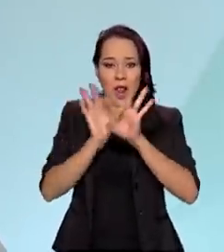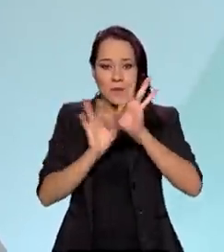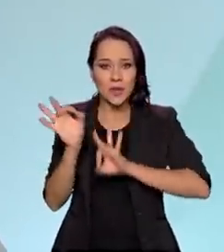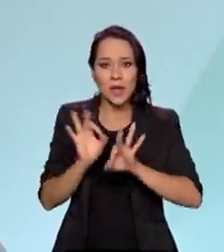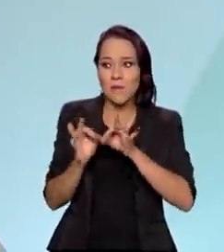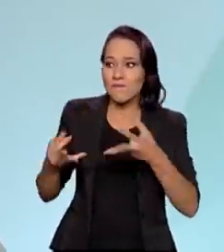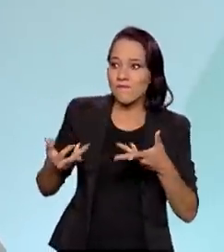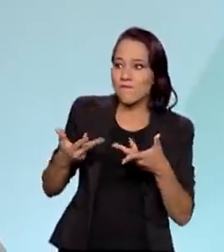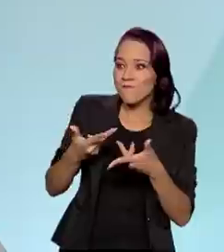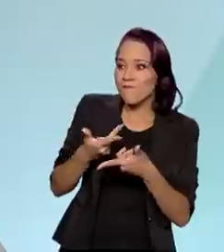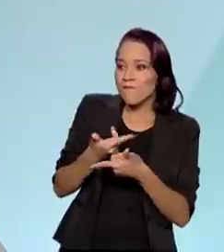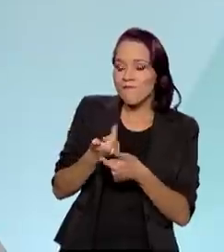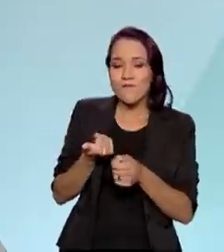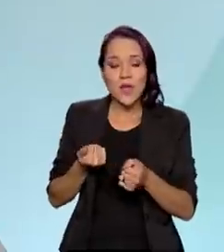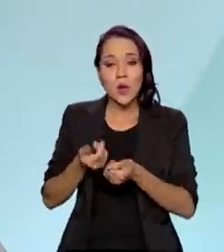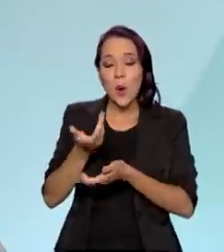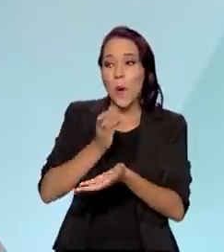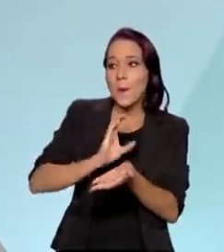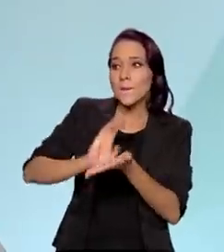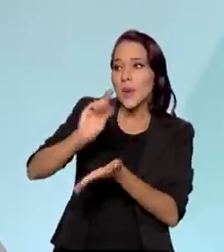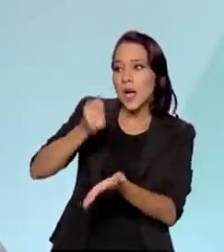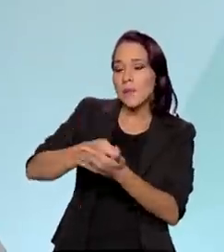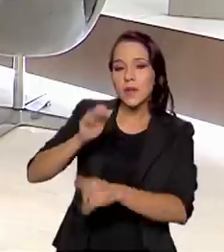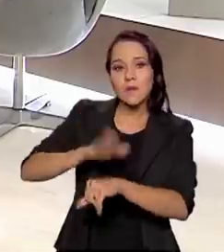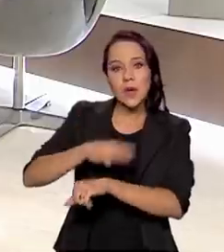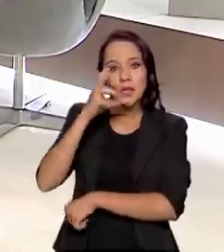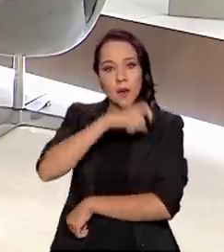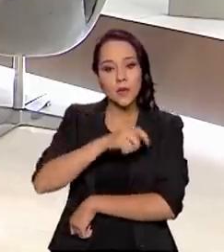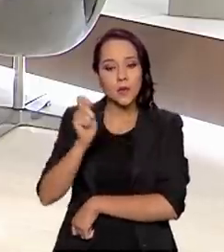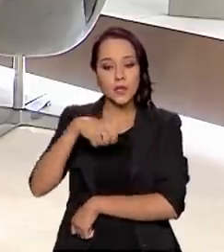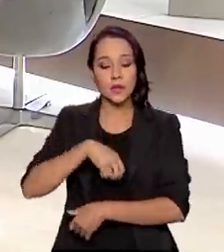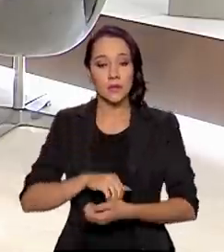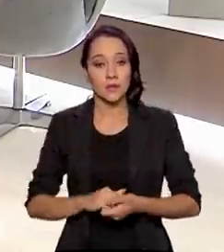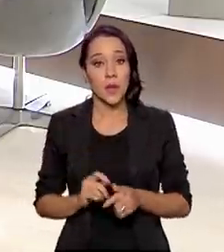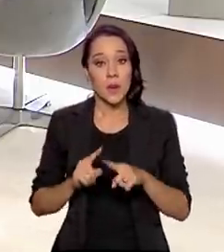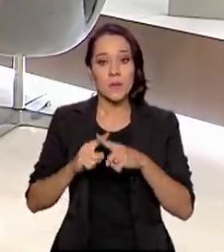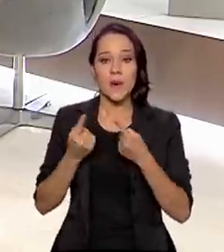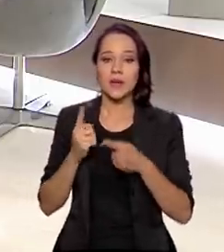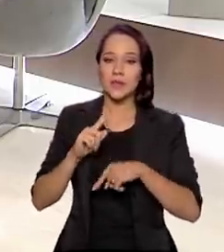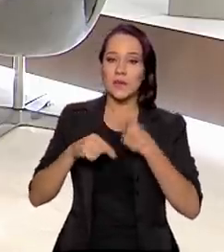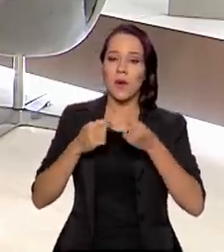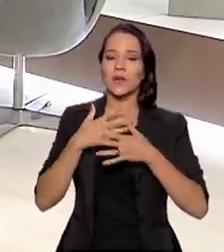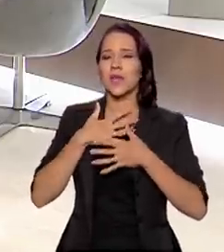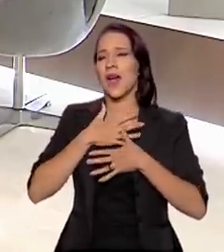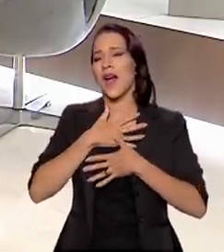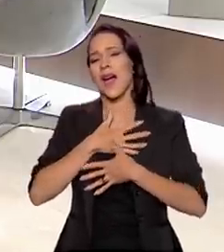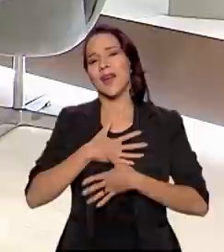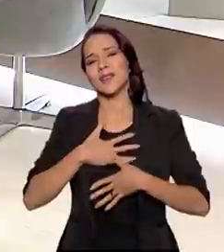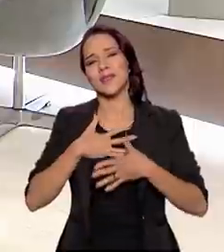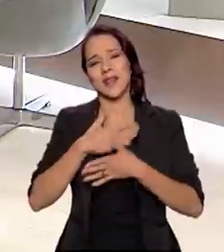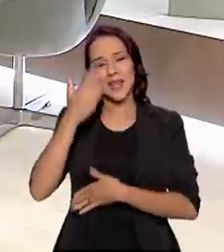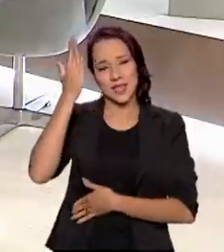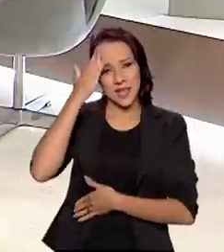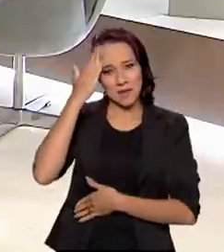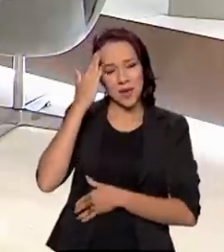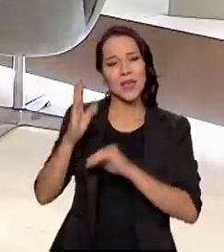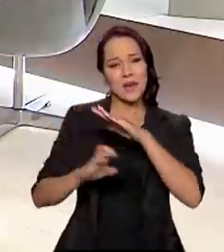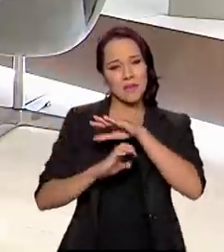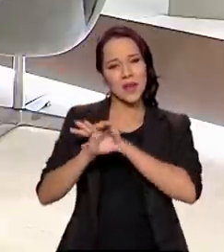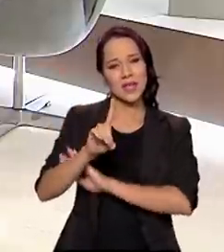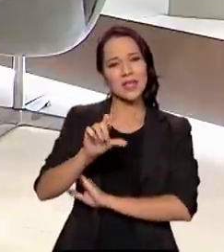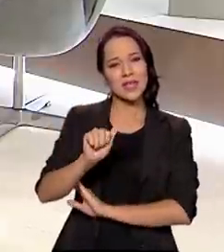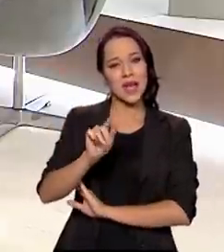implementar e comandar o pagamento o mais rápido possível. Mas a gratificação é muito gratificante, saber que a data-prev